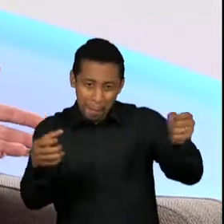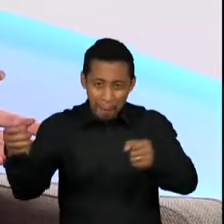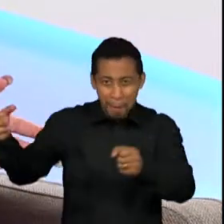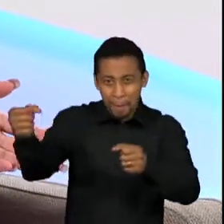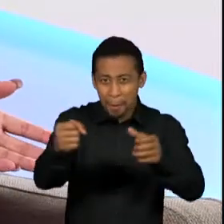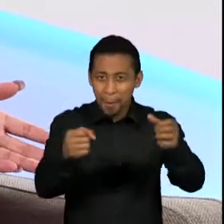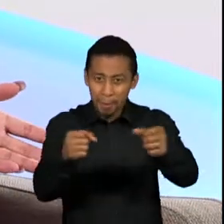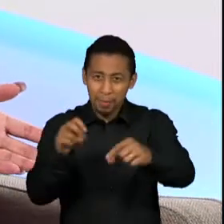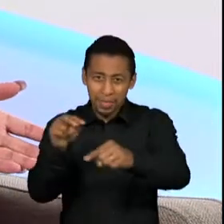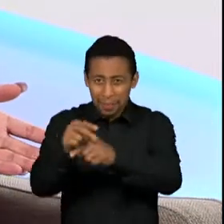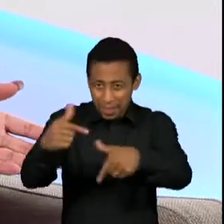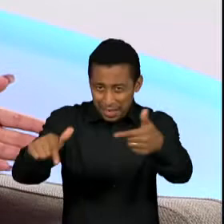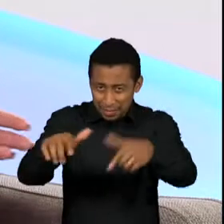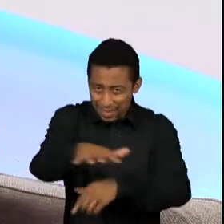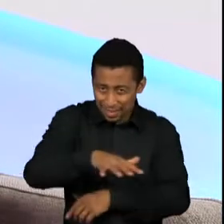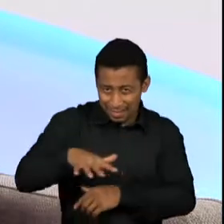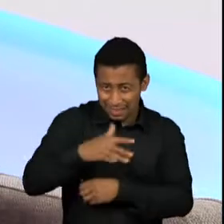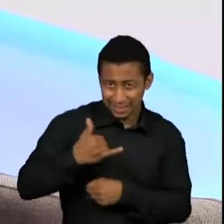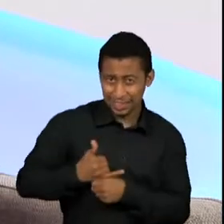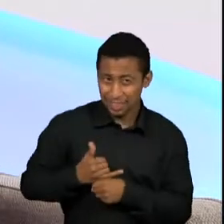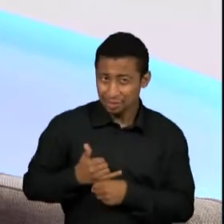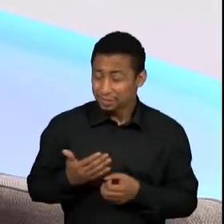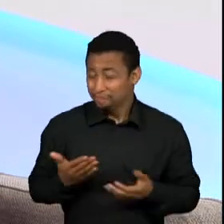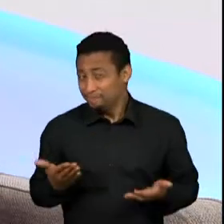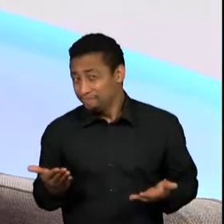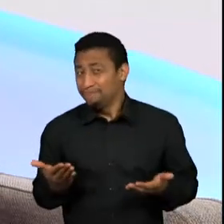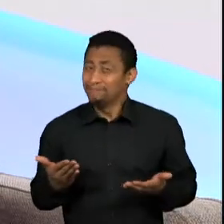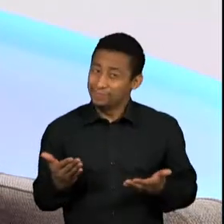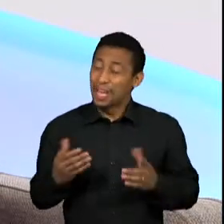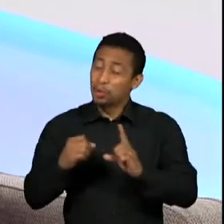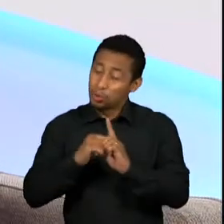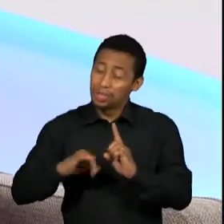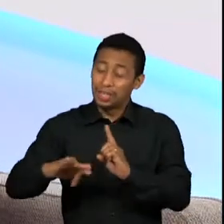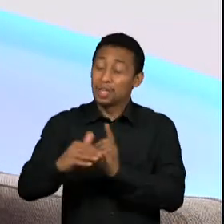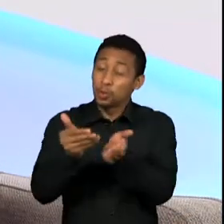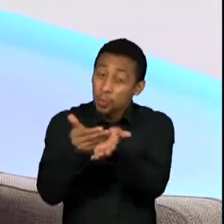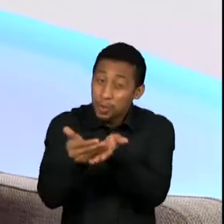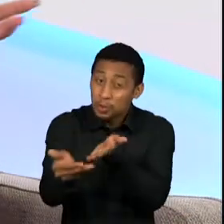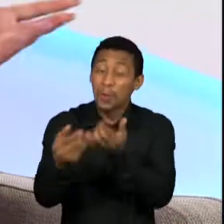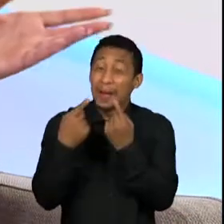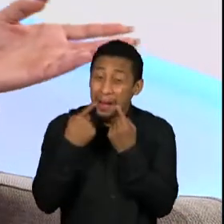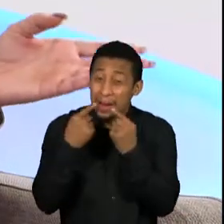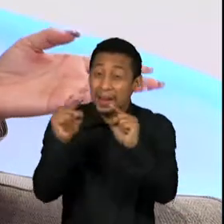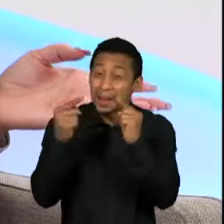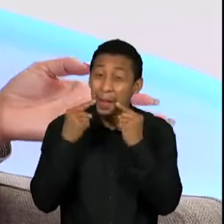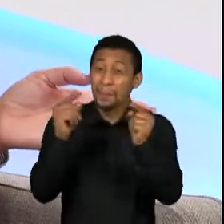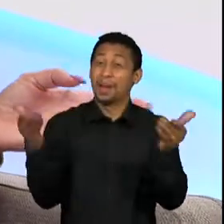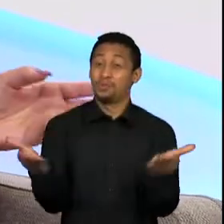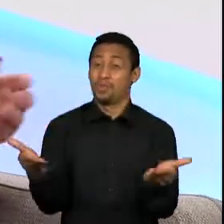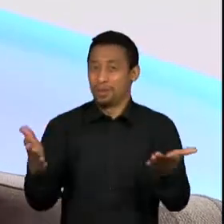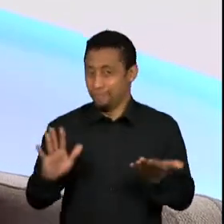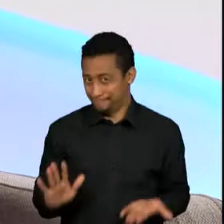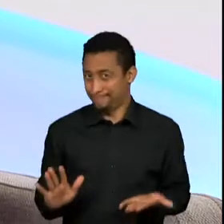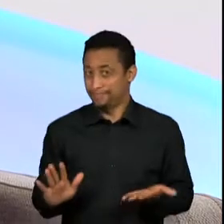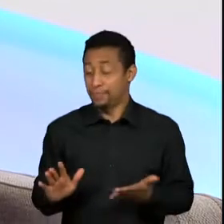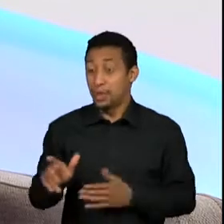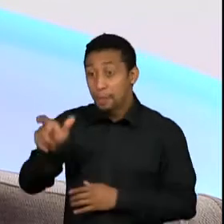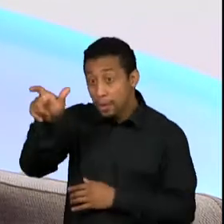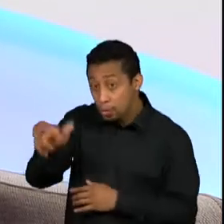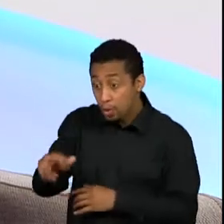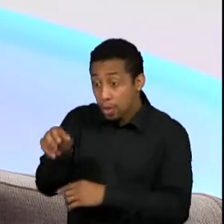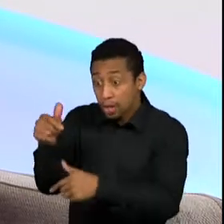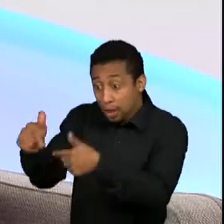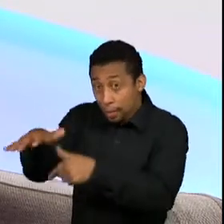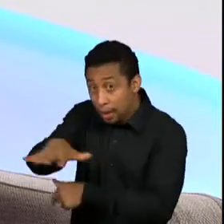está sendo debatido agora pela sociedade. É possível que militares da ativa estejam no governo? Isso é bom